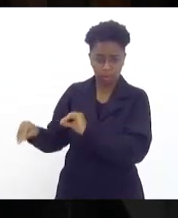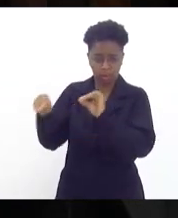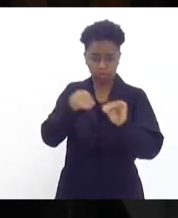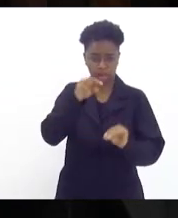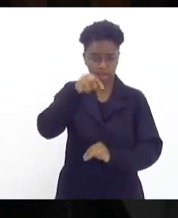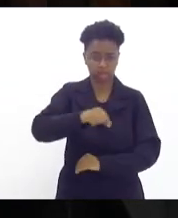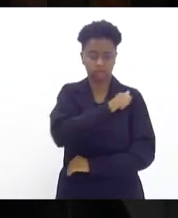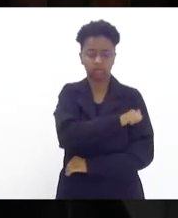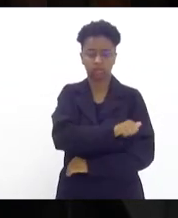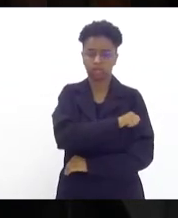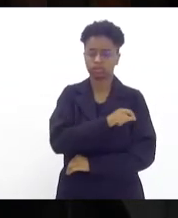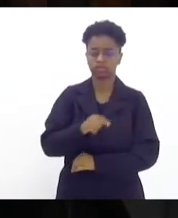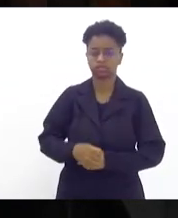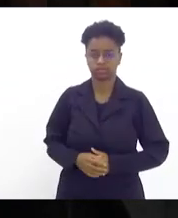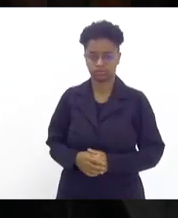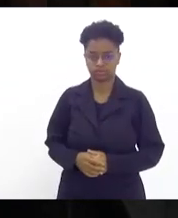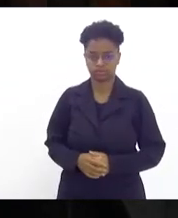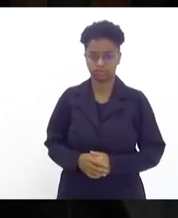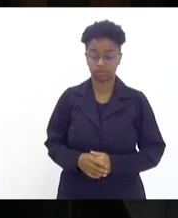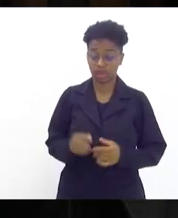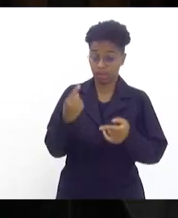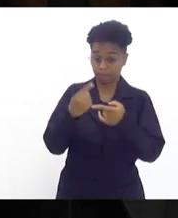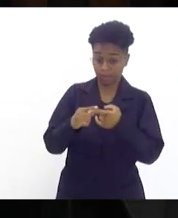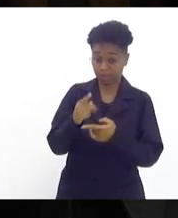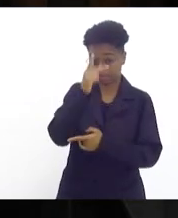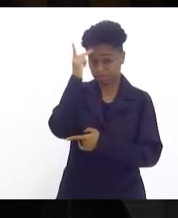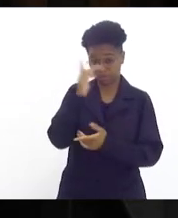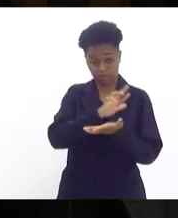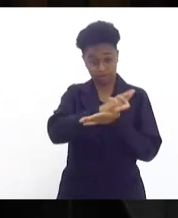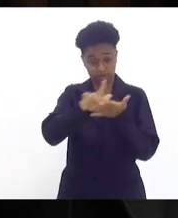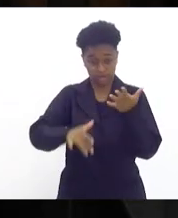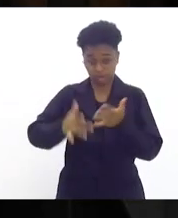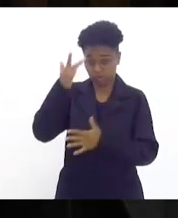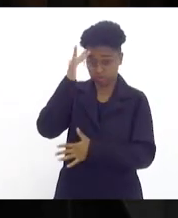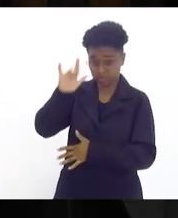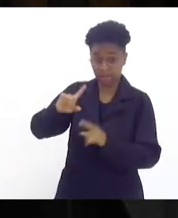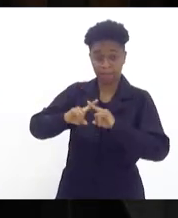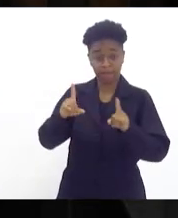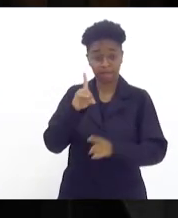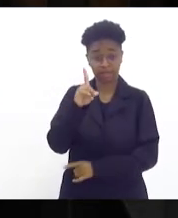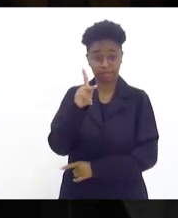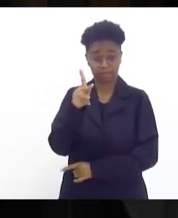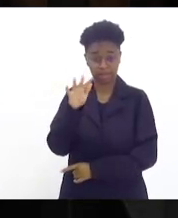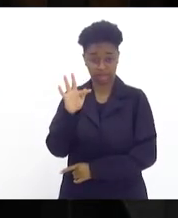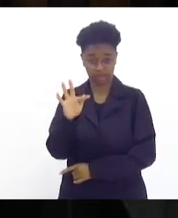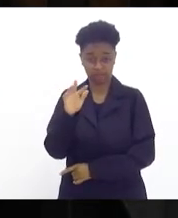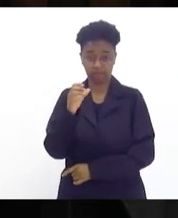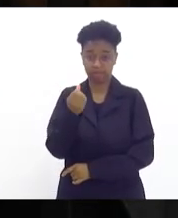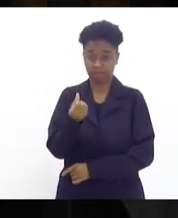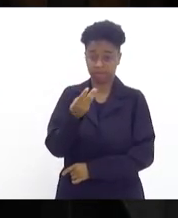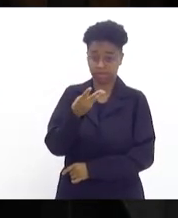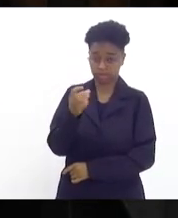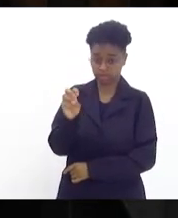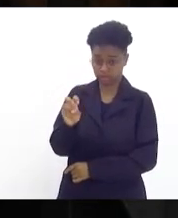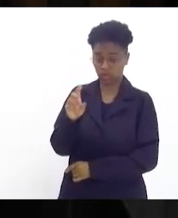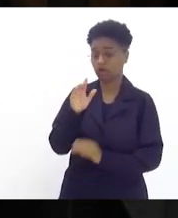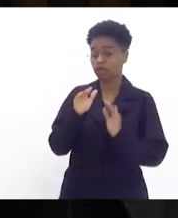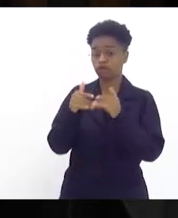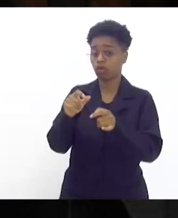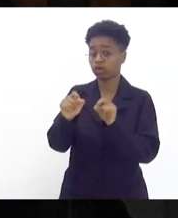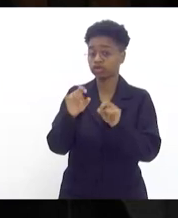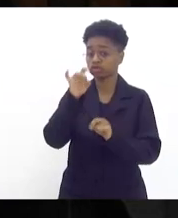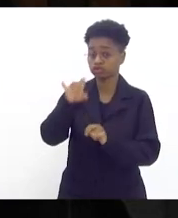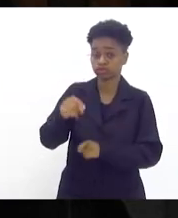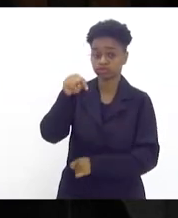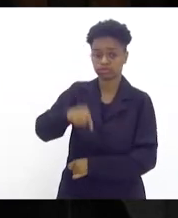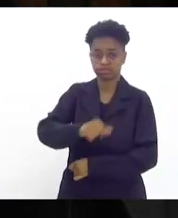cá, para Rio de Janeiro? Porque muitas pessoas não sabem, mas essa DPF 635, ela é direcionada apenas ao Estado